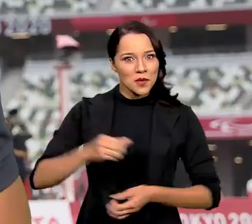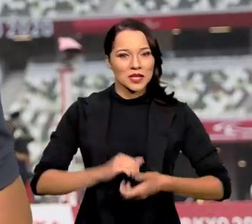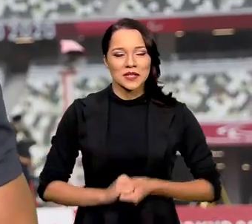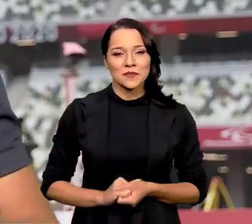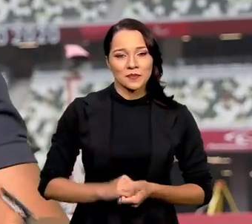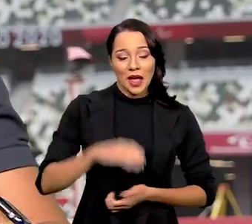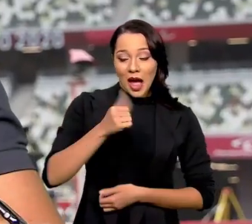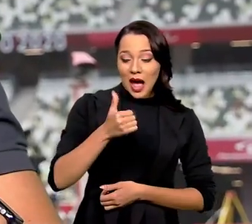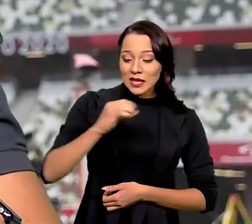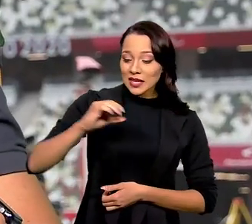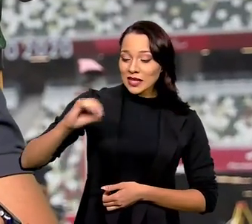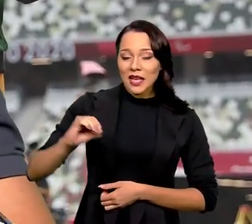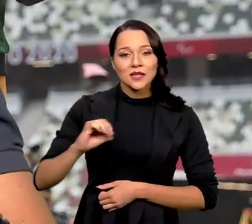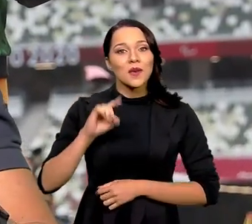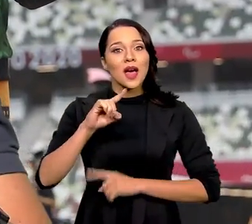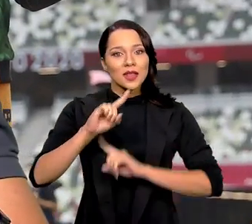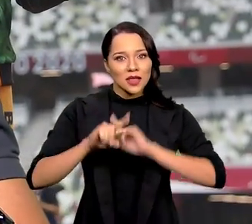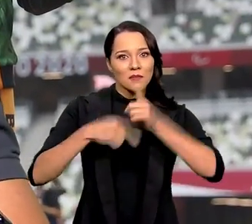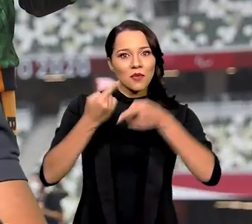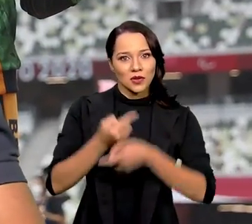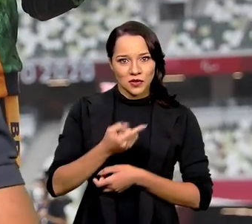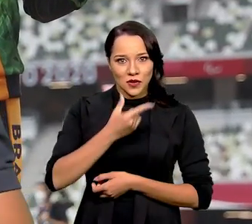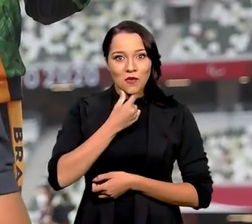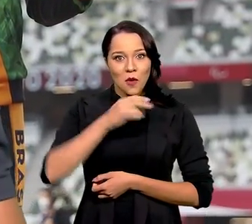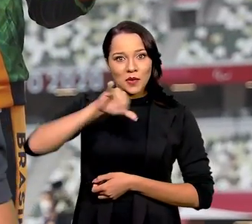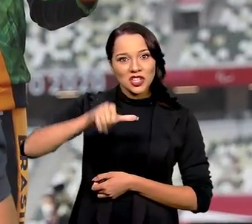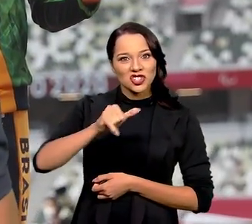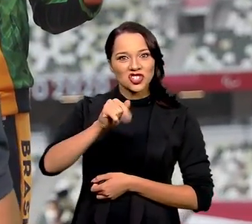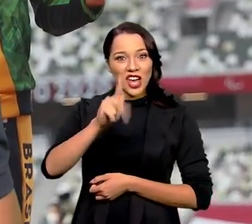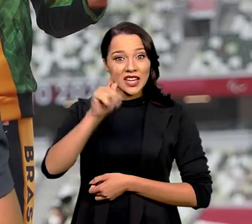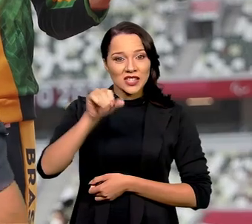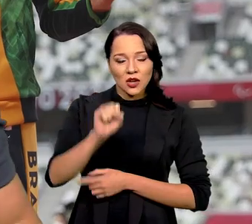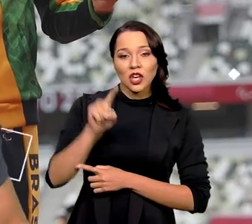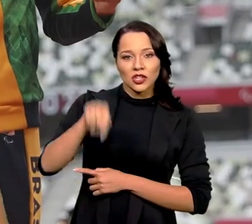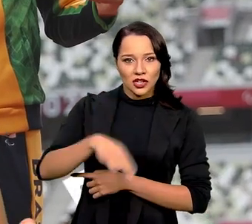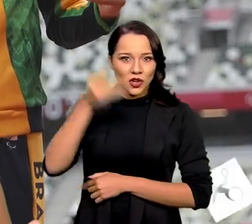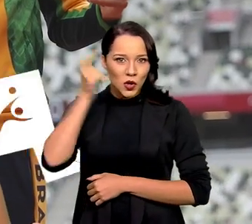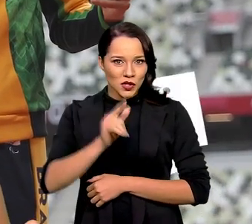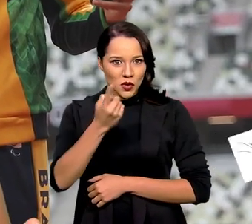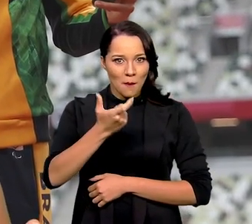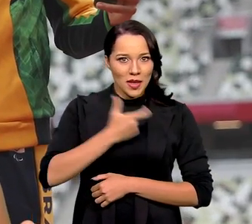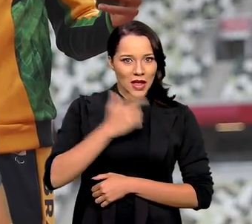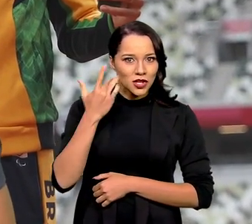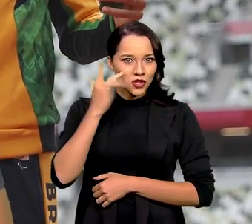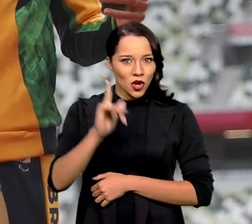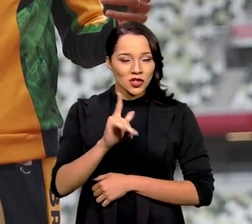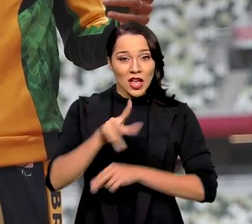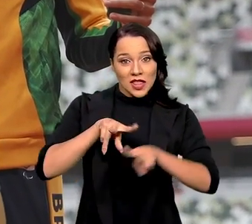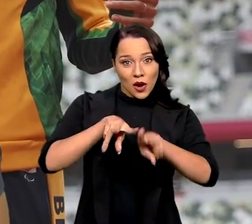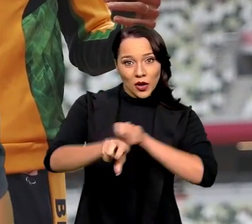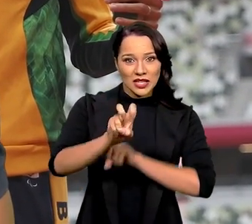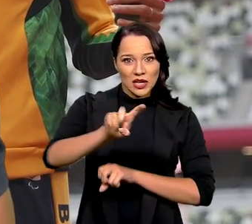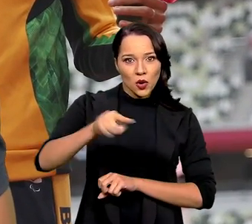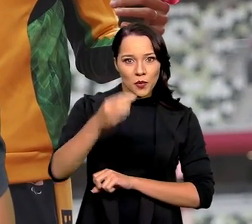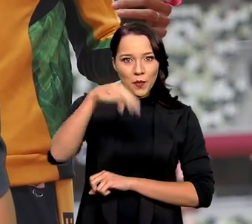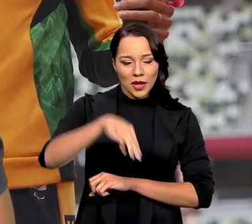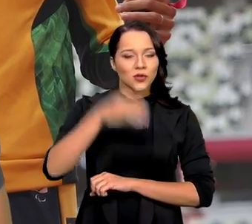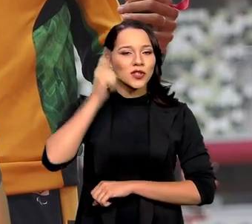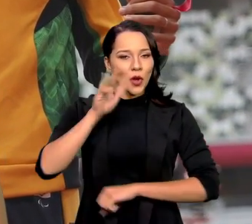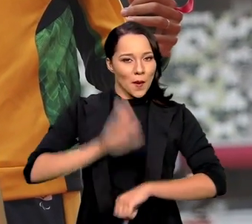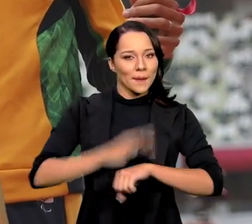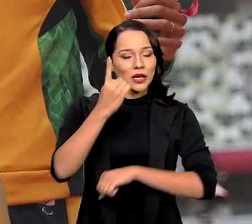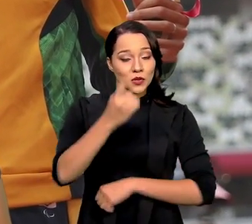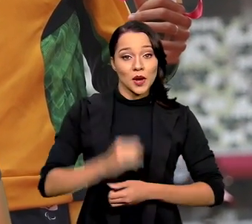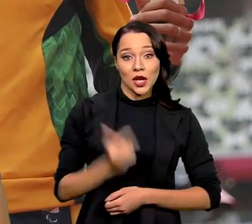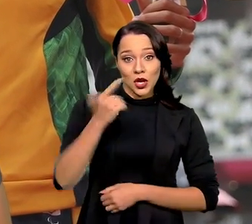A centésima medalha veio depois que o Yeltsin Jax, que já havia ganhado uma medalha de ouro nos 5 mil metros, ganhou